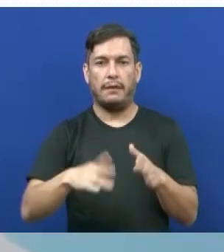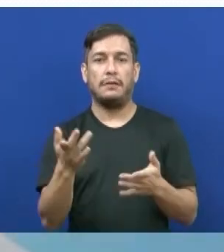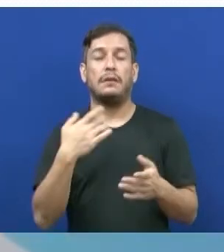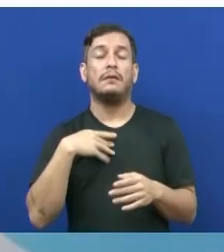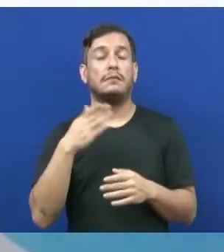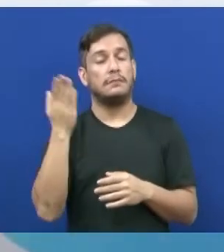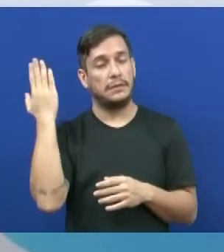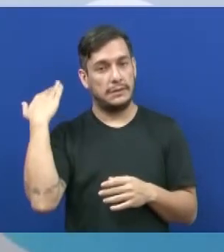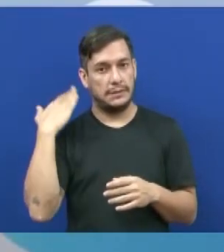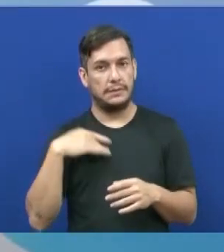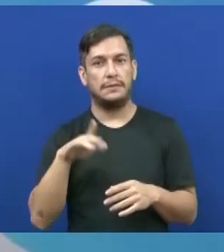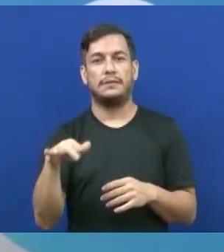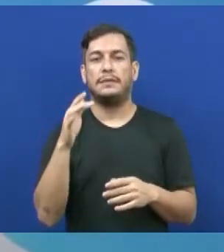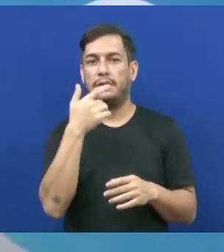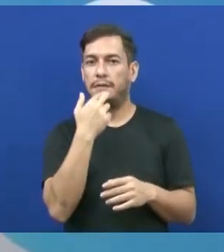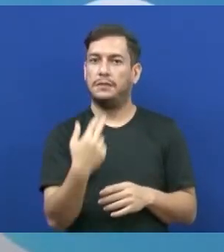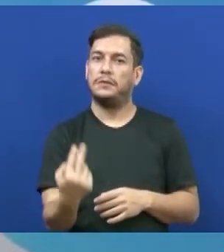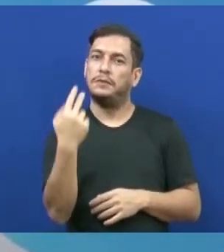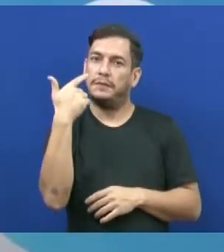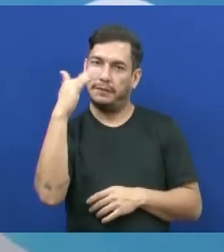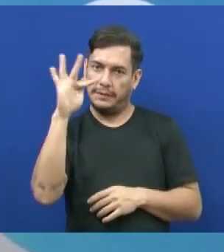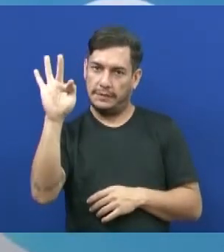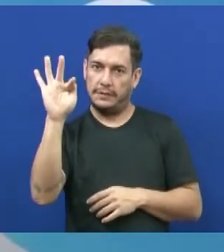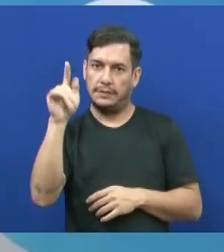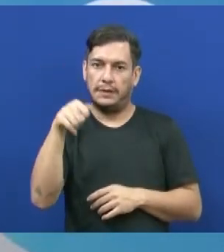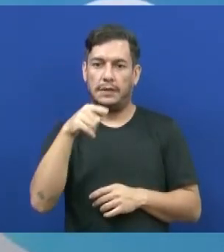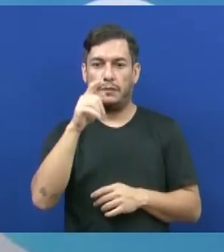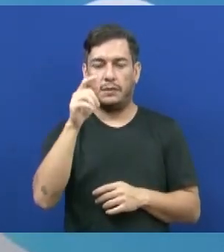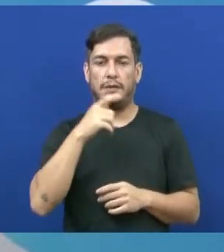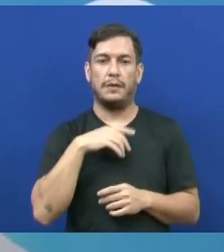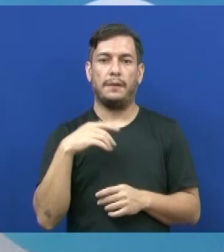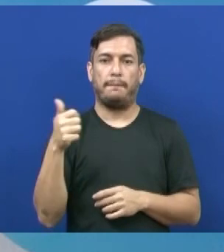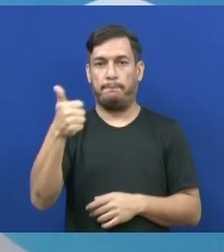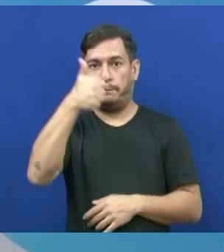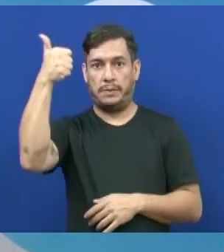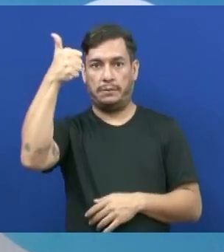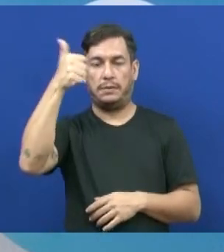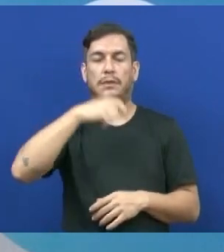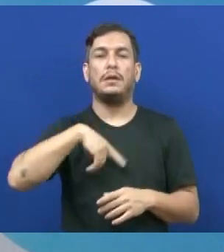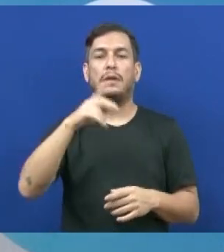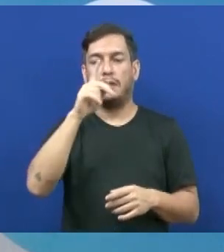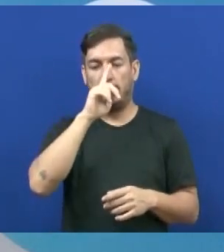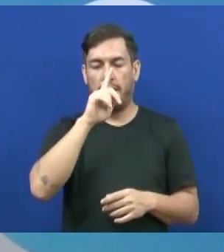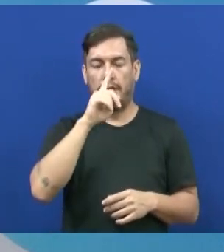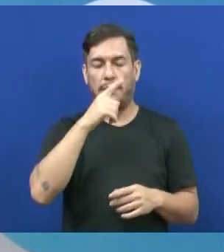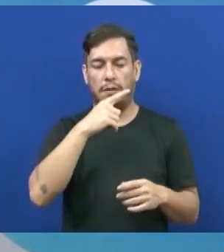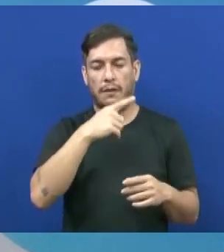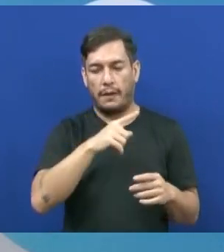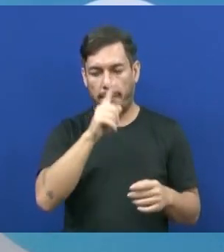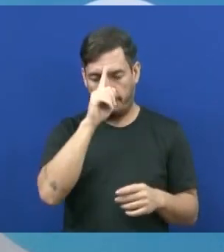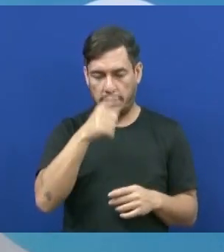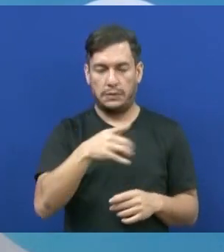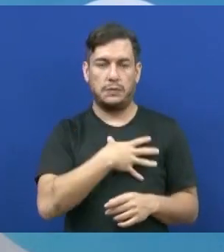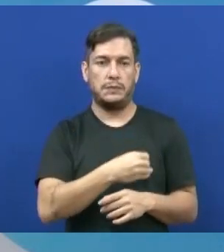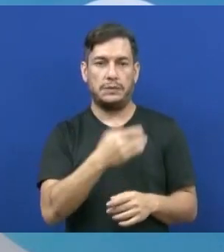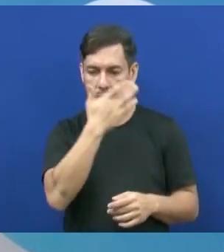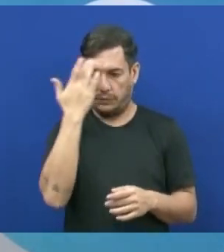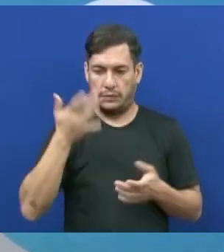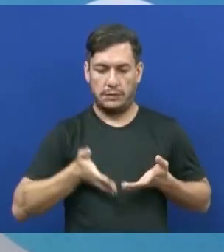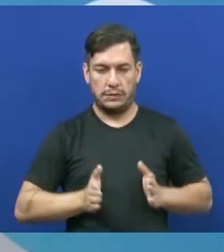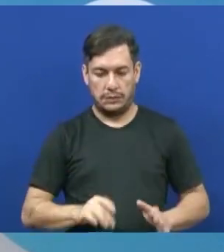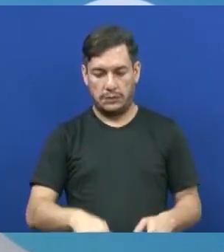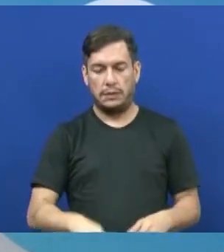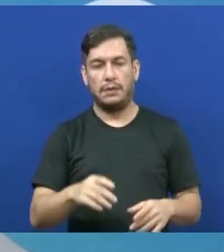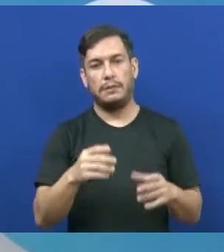Naquela época onde a língua francesa era o que dominava, era muito comum mandar os filhos das pessoas que nasciam aqui